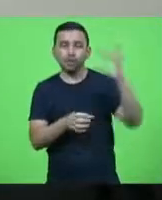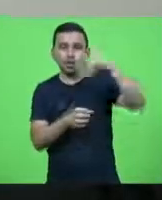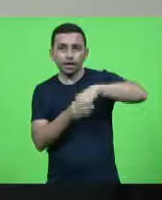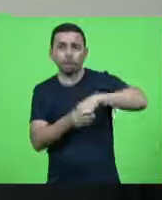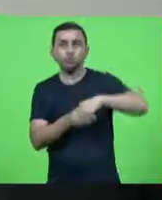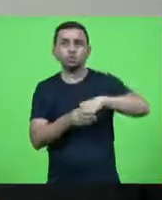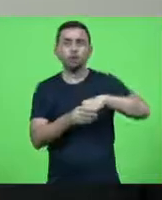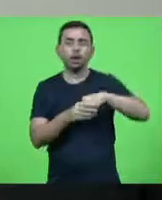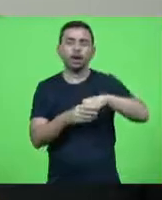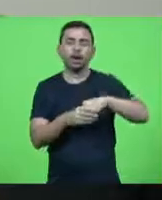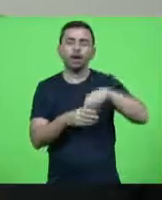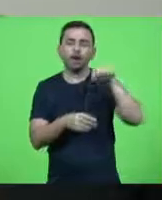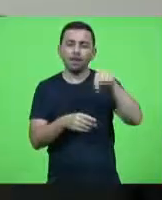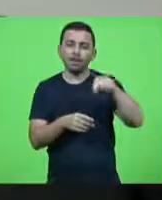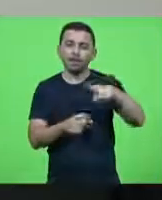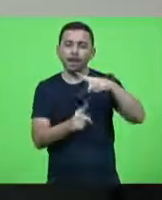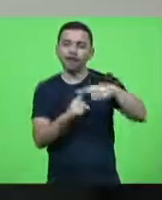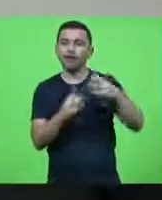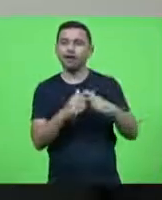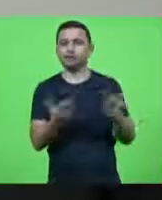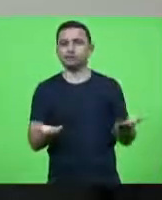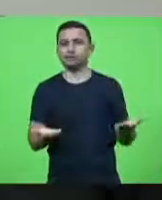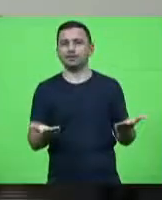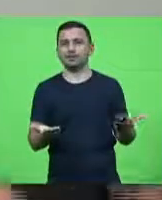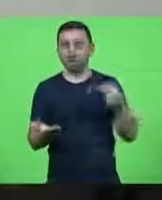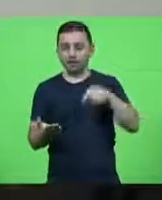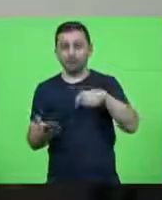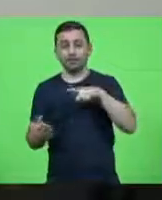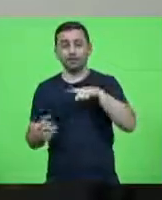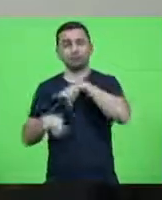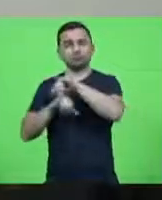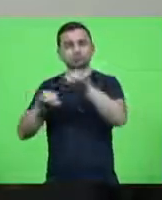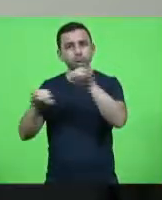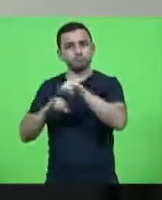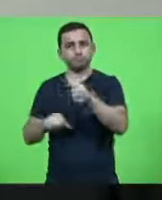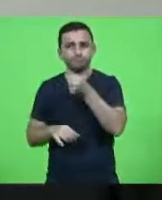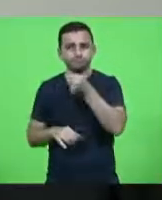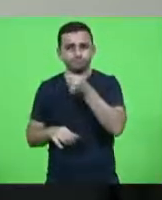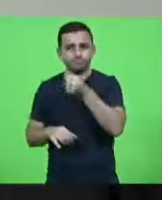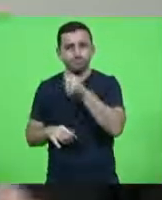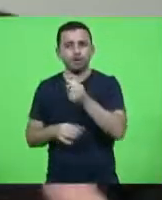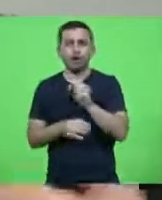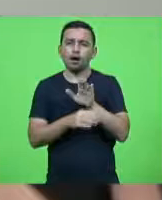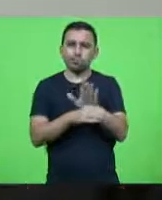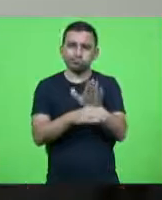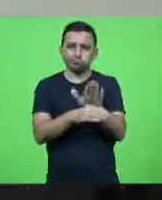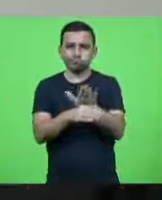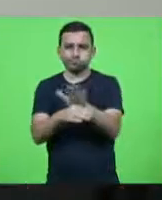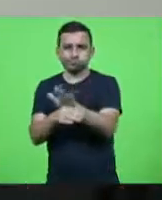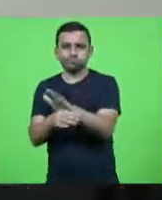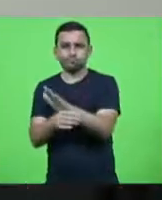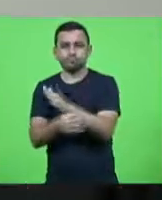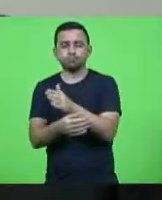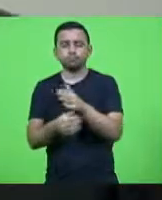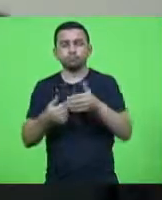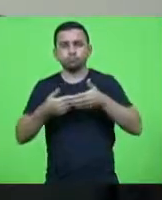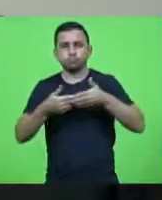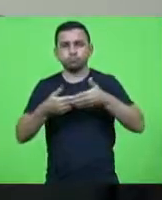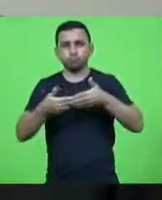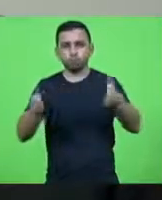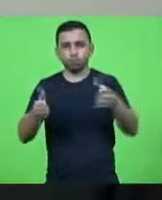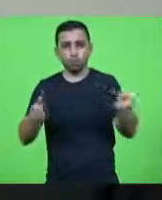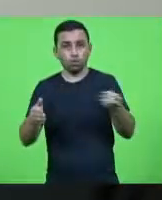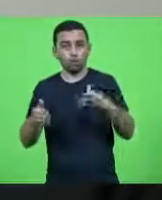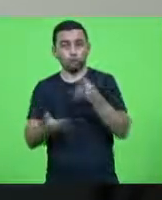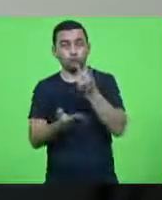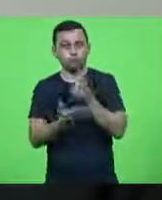poxa vida aqui nós temos um profissional da imprensa e outros também que colaboram nessa abertura da nova ala que